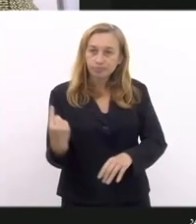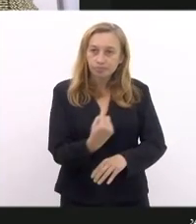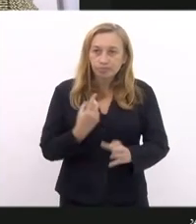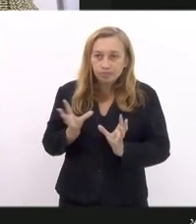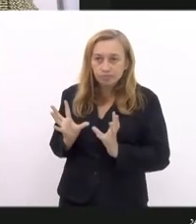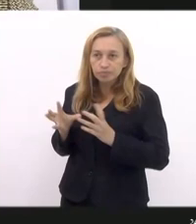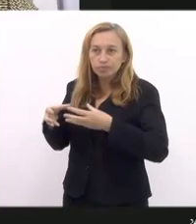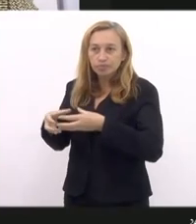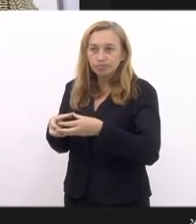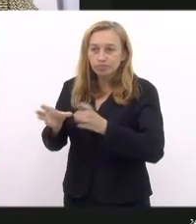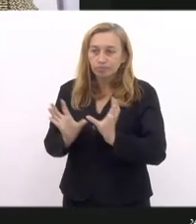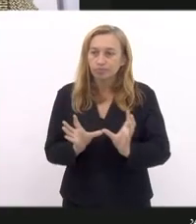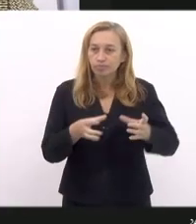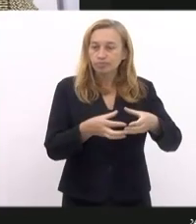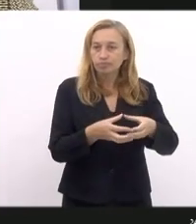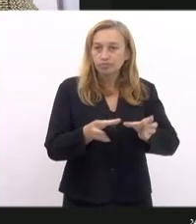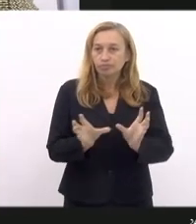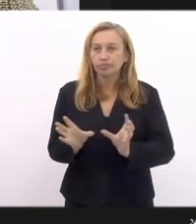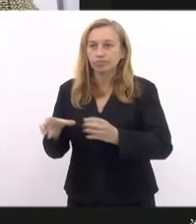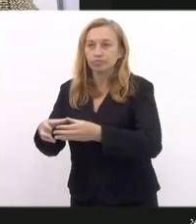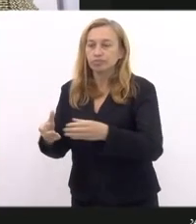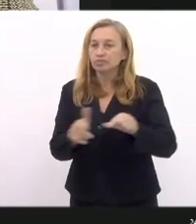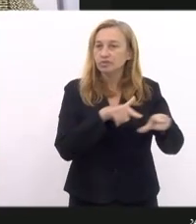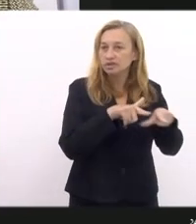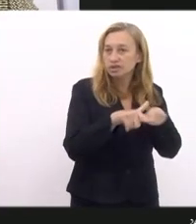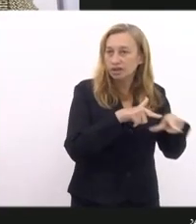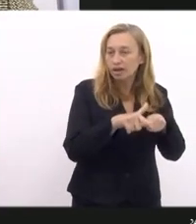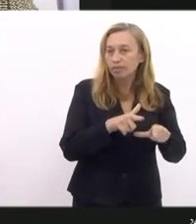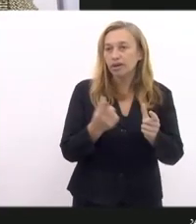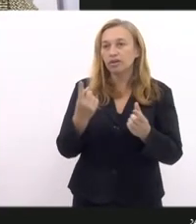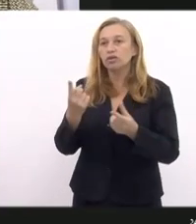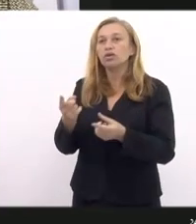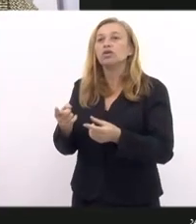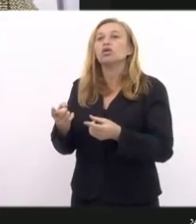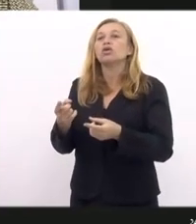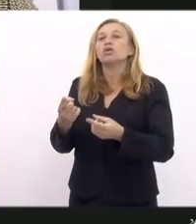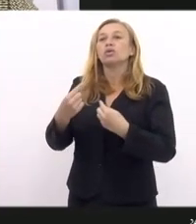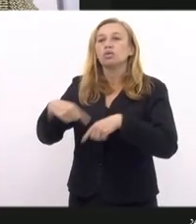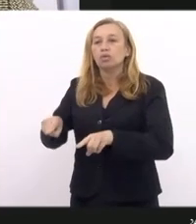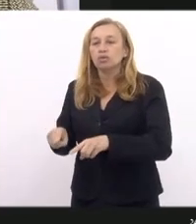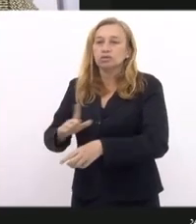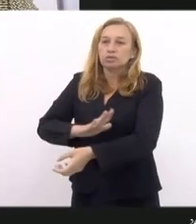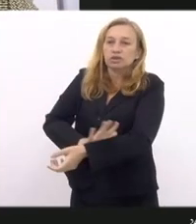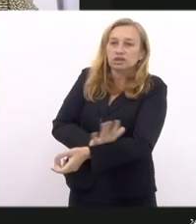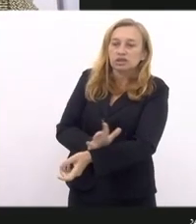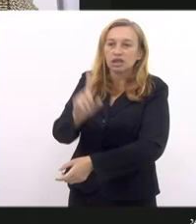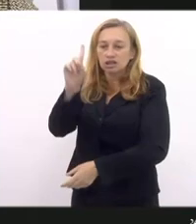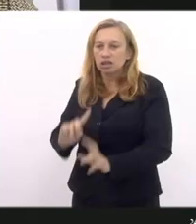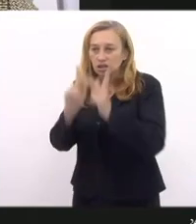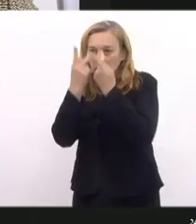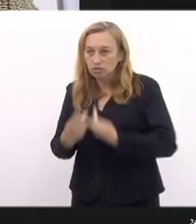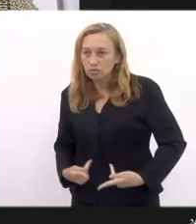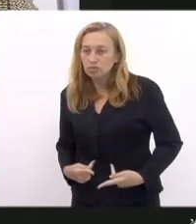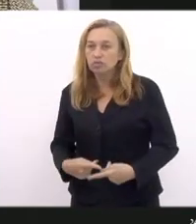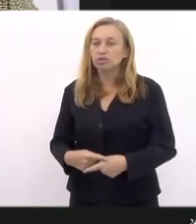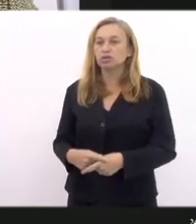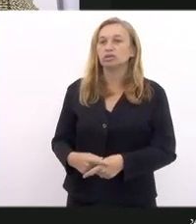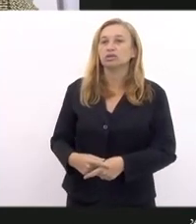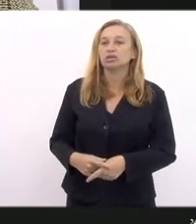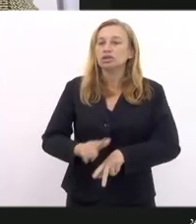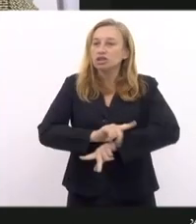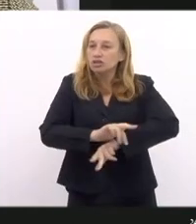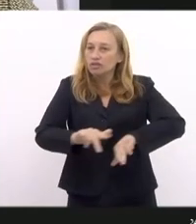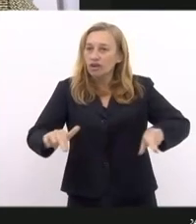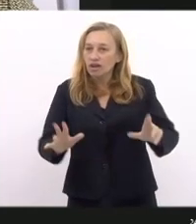as nossas comissões de trabalho contra o racismo, direitos humanos, eu, a Renata, Mônica, somos de várias